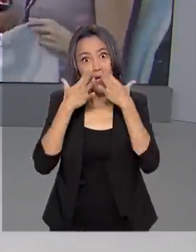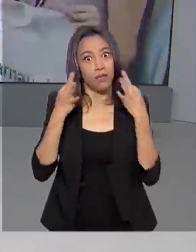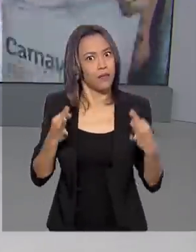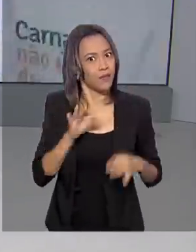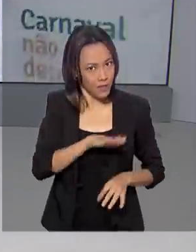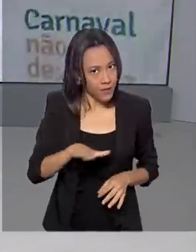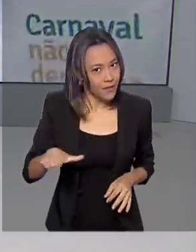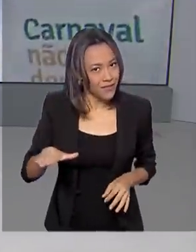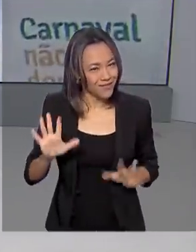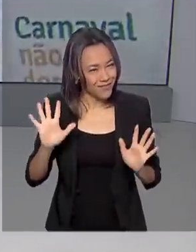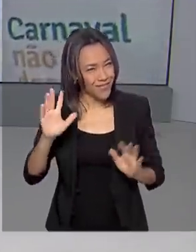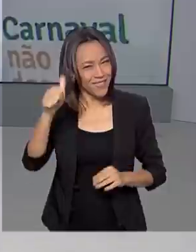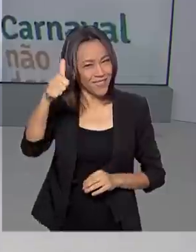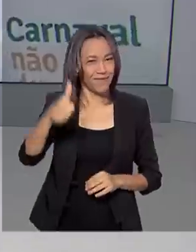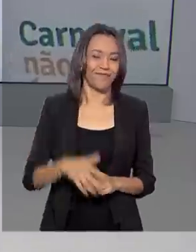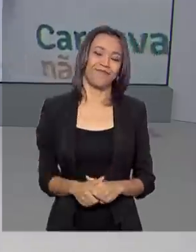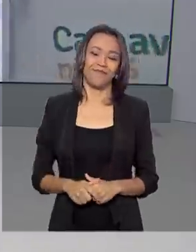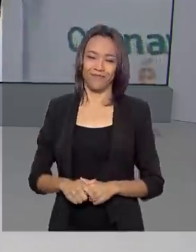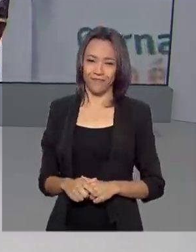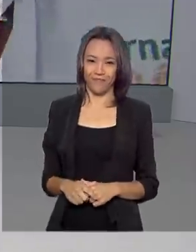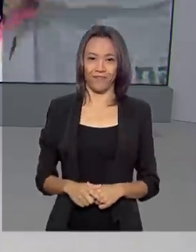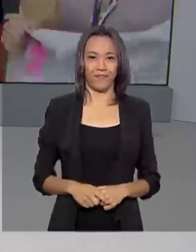na criançada. Até mais, tchau!